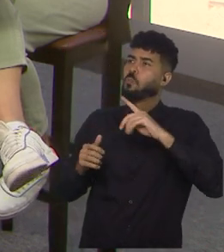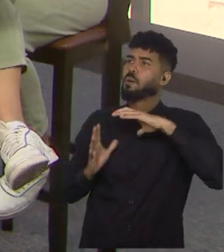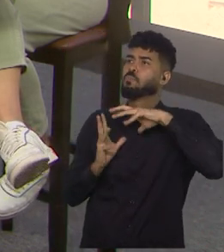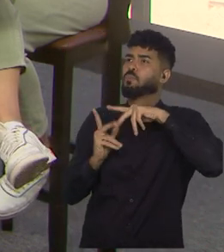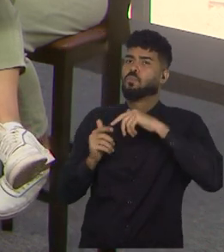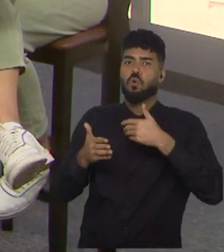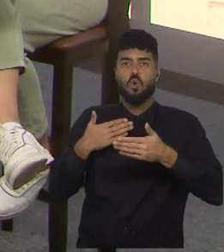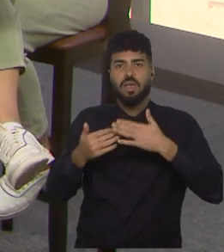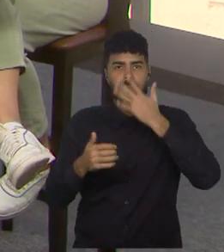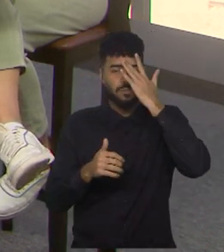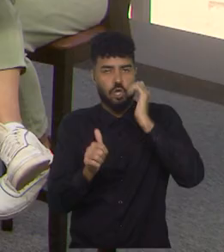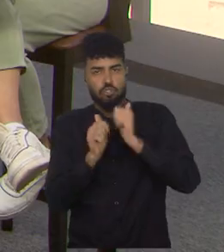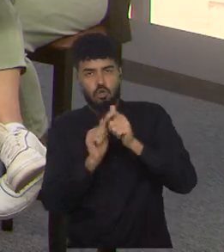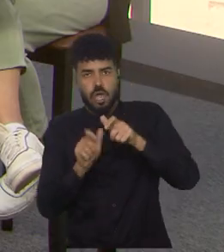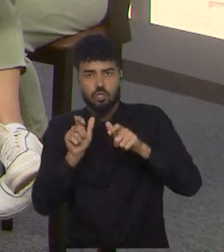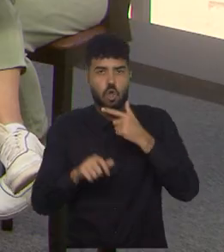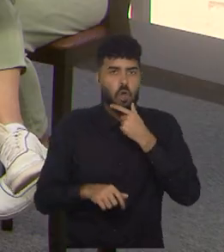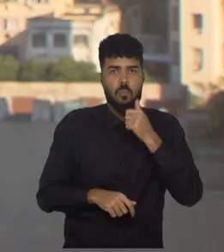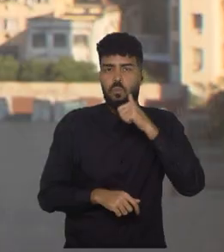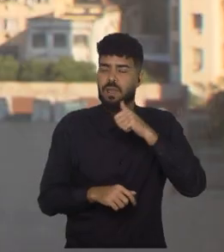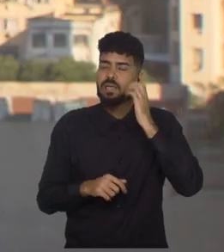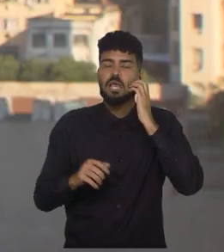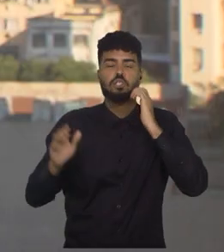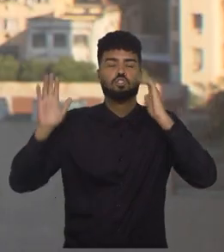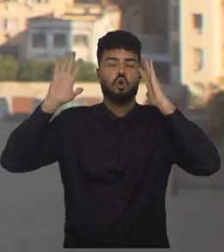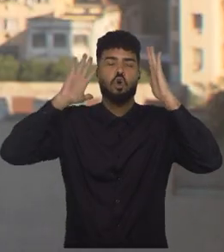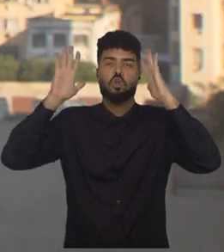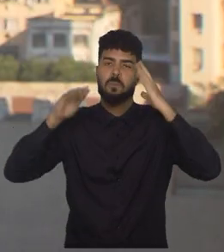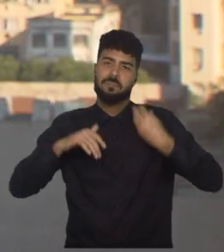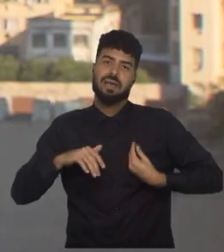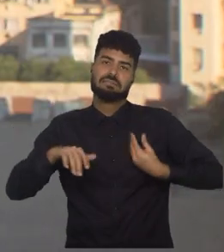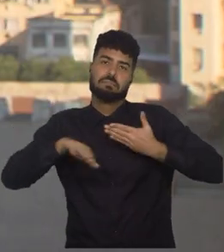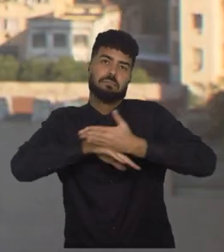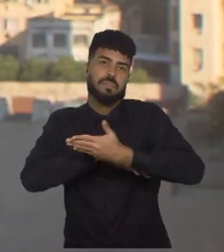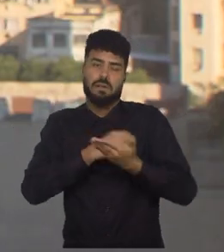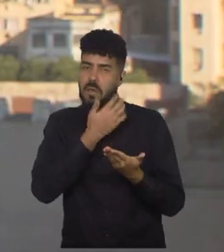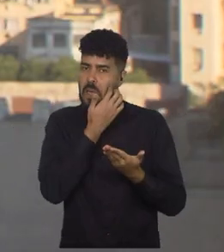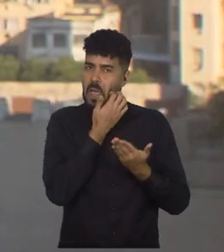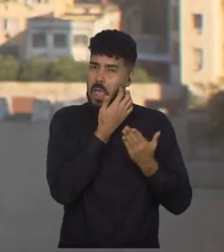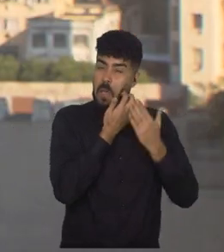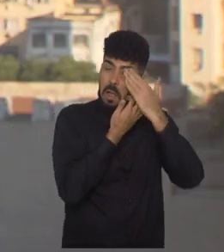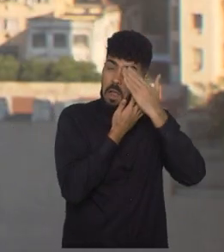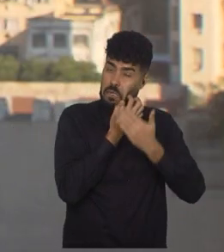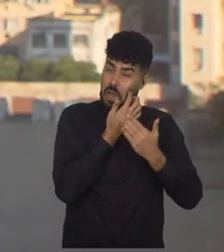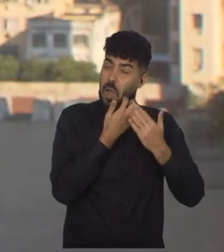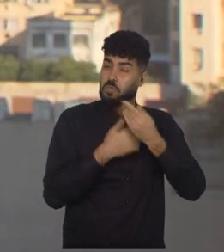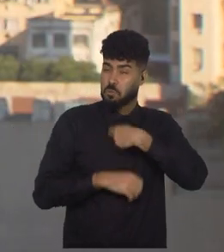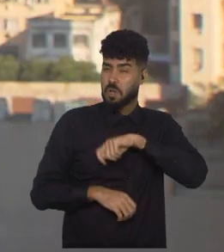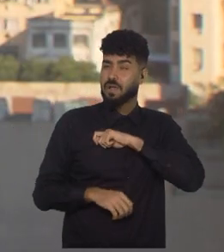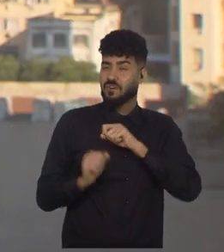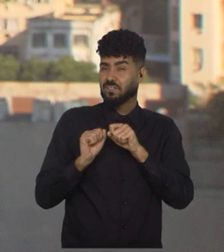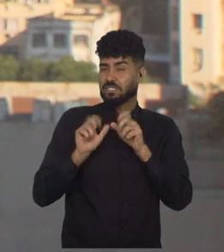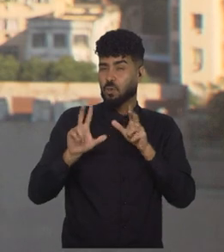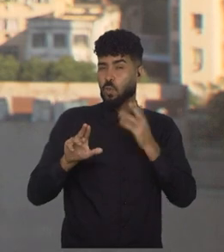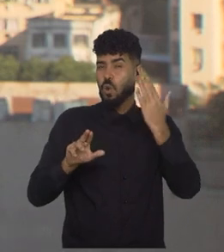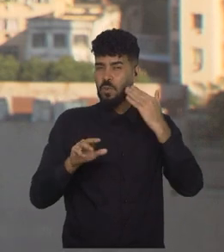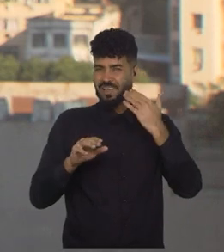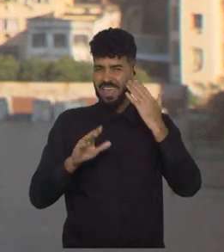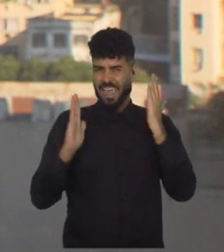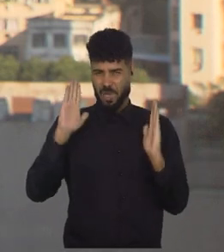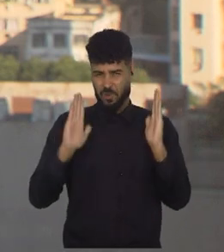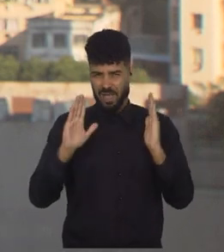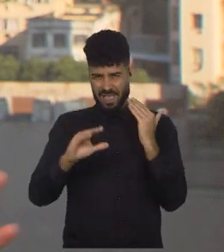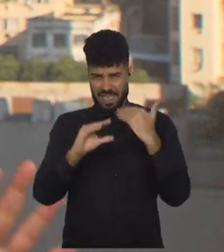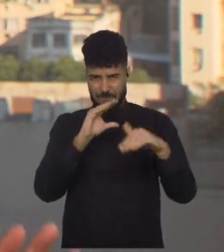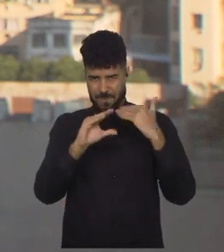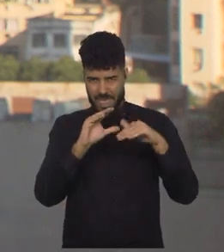jogador de futebol, jogadora de futebol. Então, a Espanha pode seguir como fez na época desse e-mail e falar